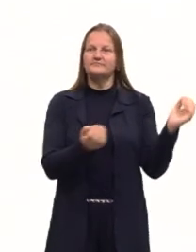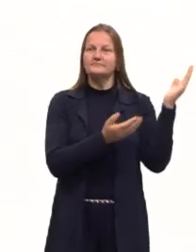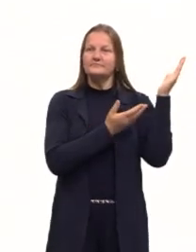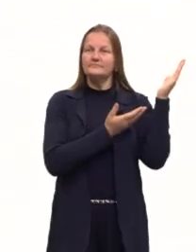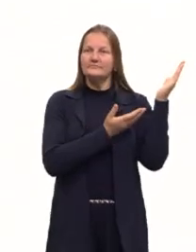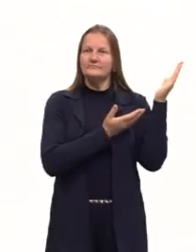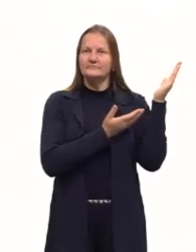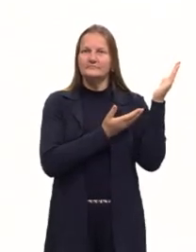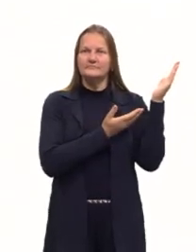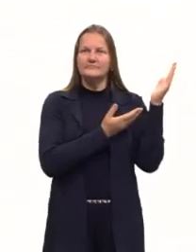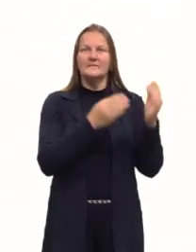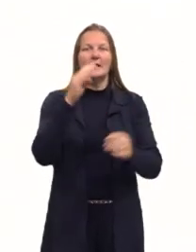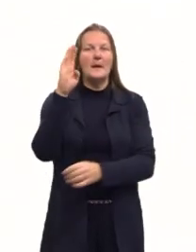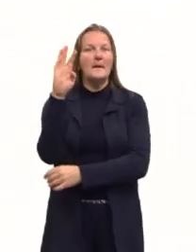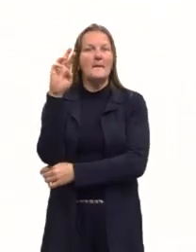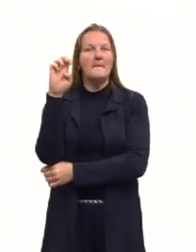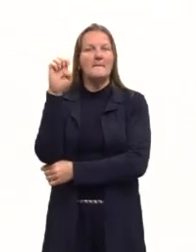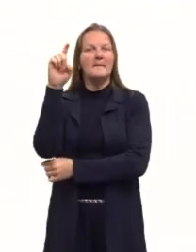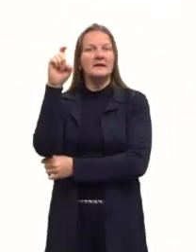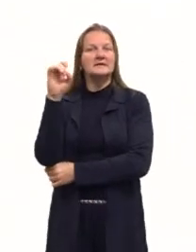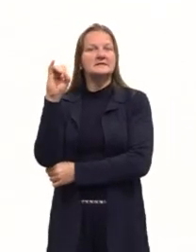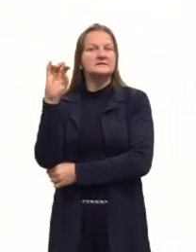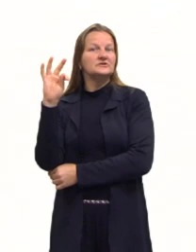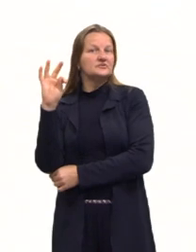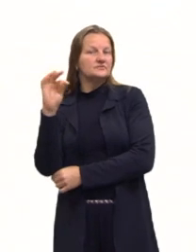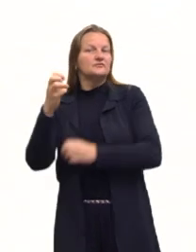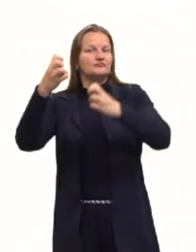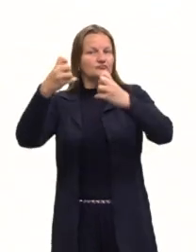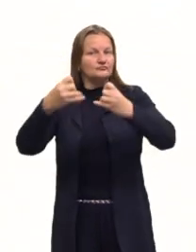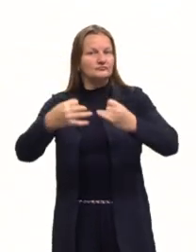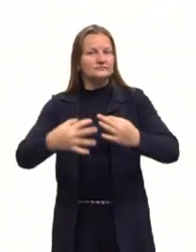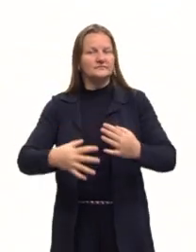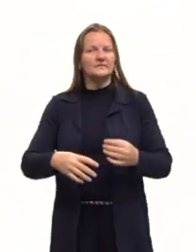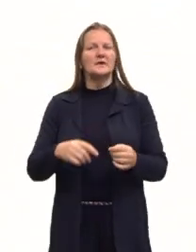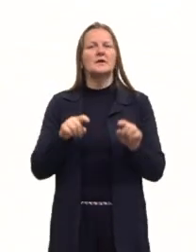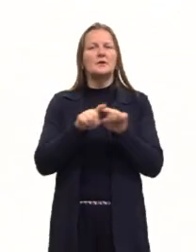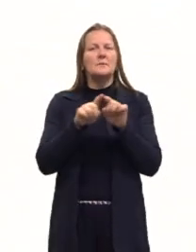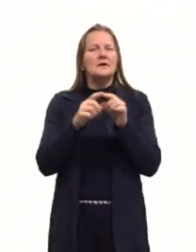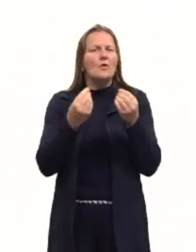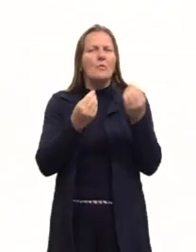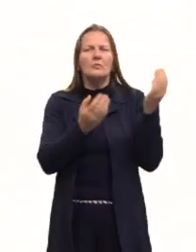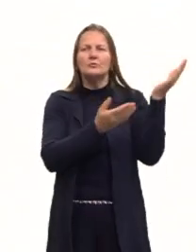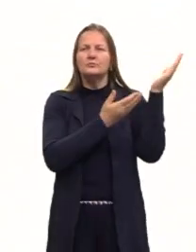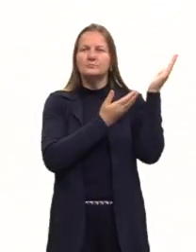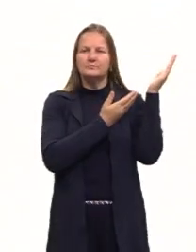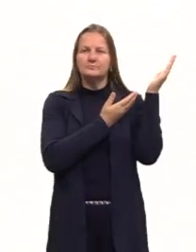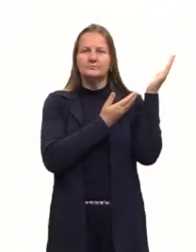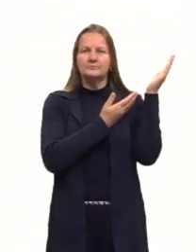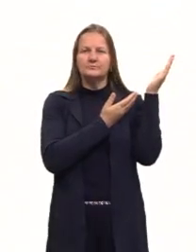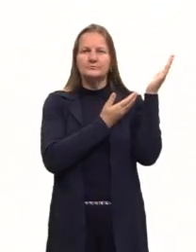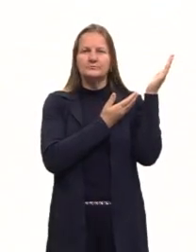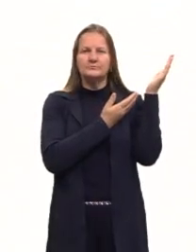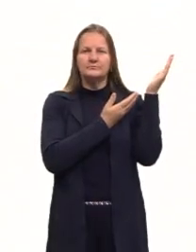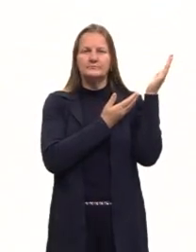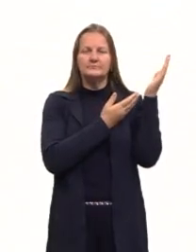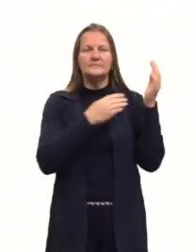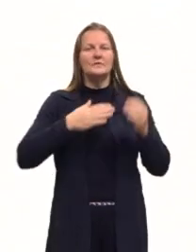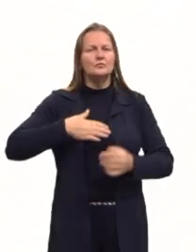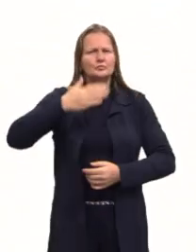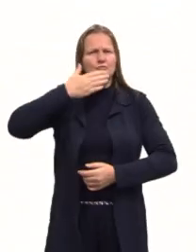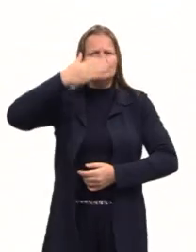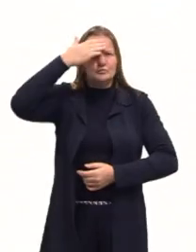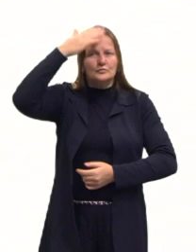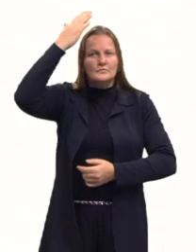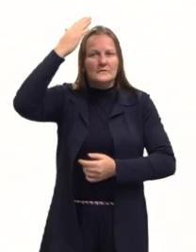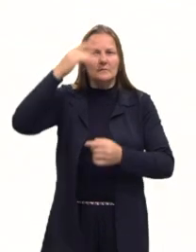Brexit. Dá uma revisadinha um pouquinho no Brexit, certo? Primavera Árabe e Estado Islâmico, tá, gurizada? A gente passou um pouco